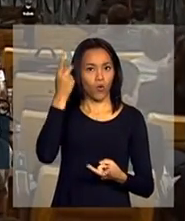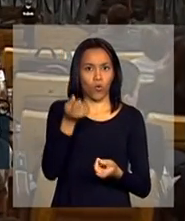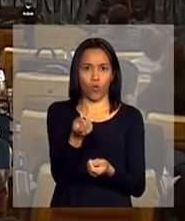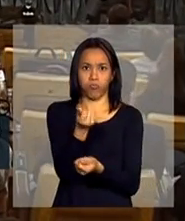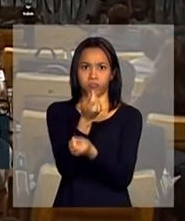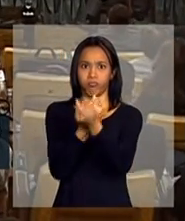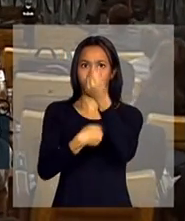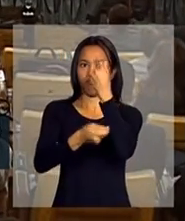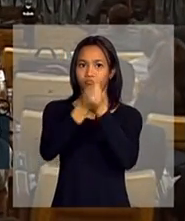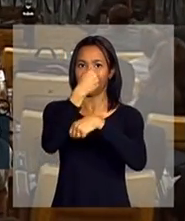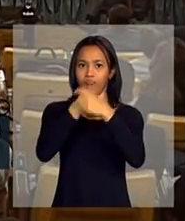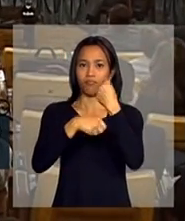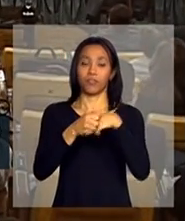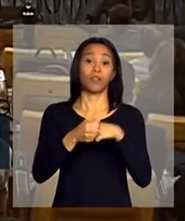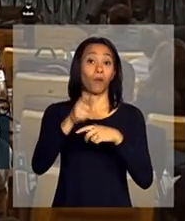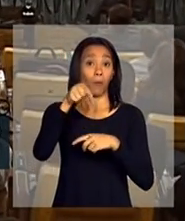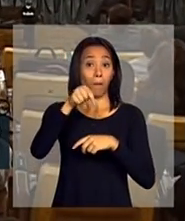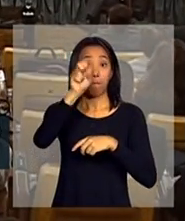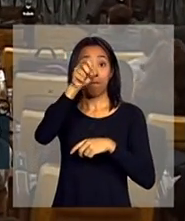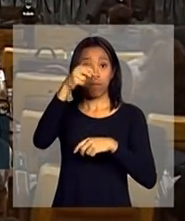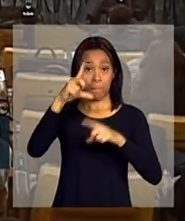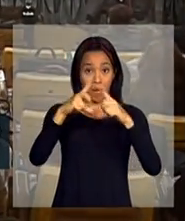O Brasil é o quinto, na verdade.